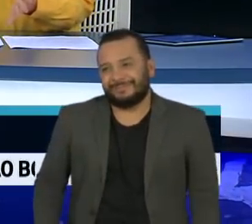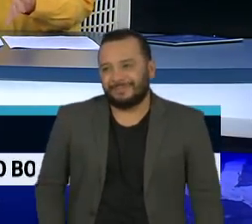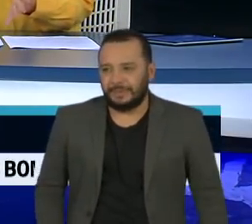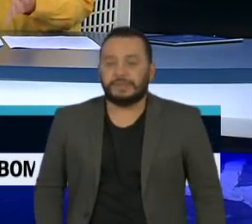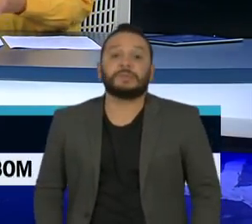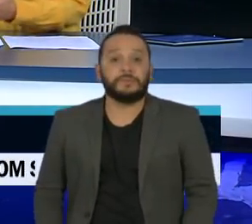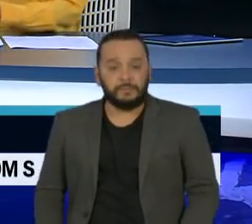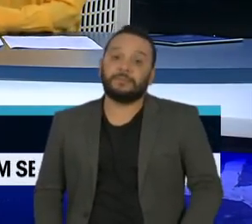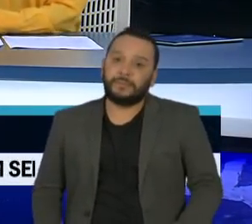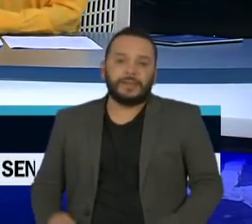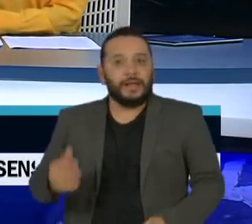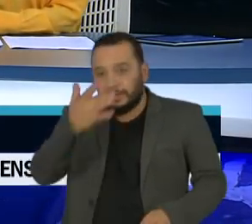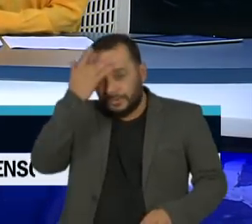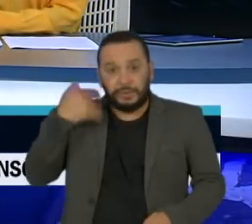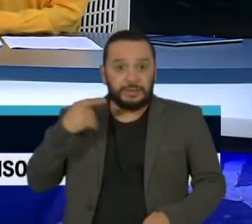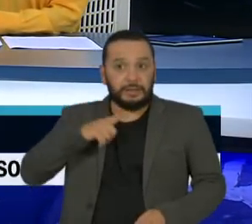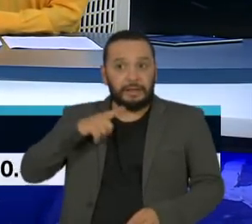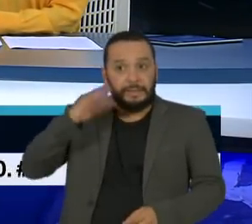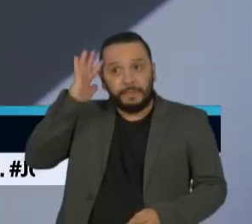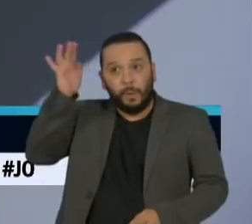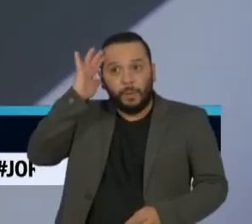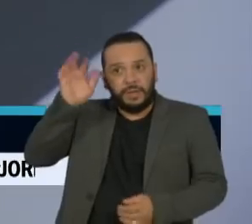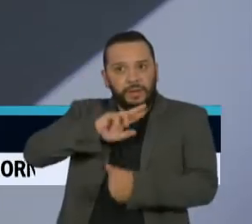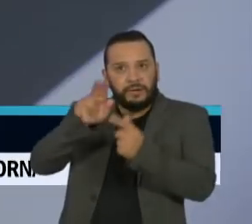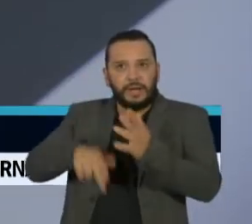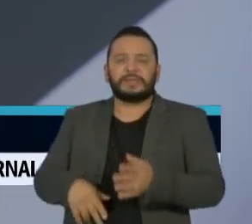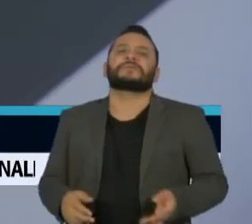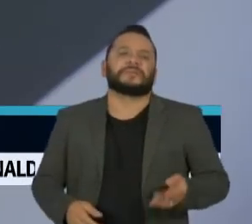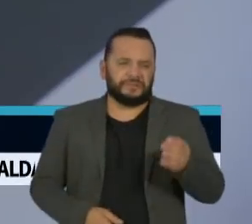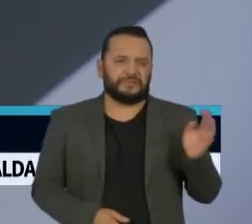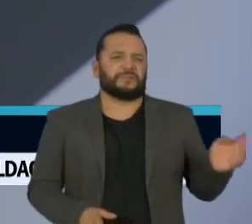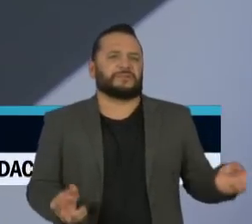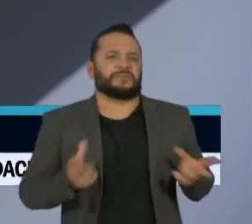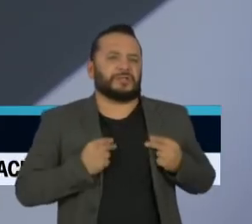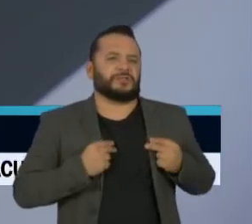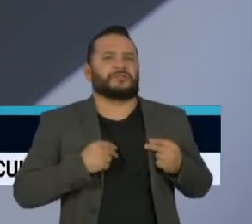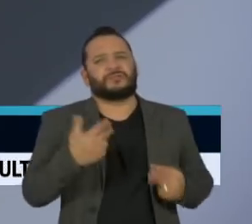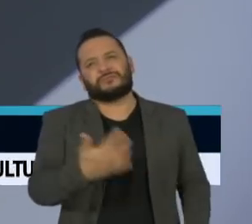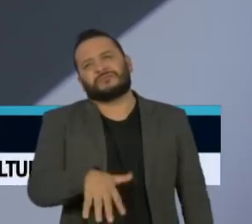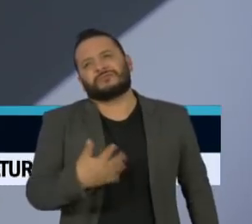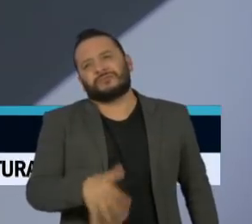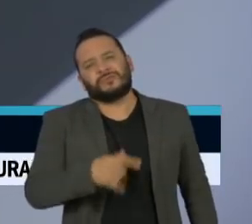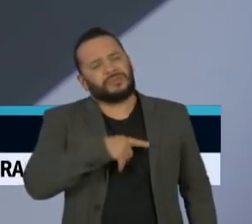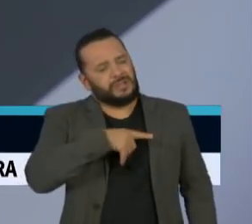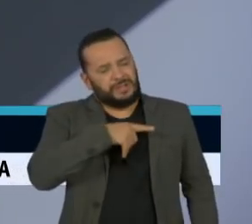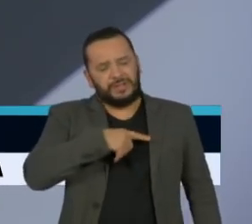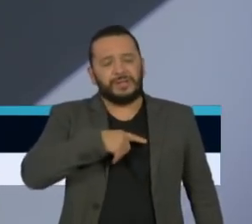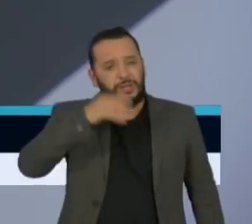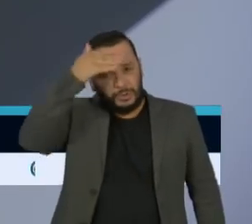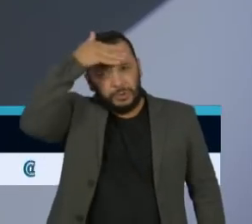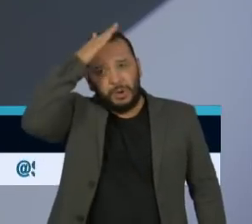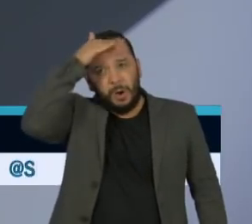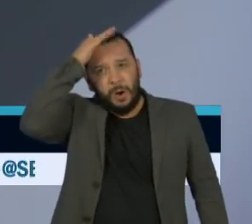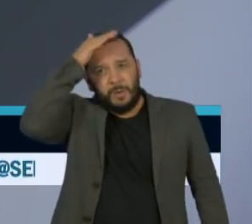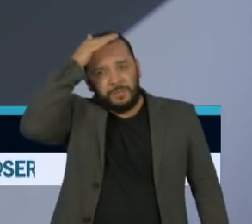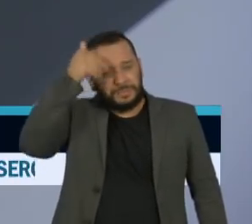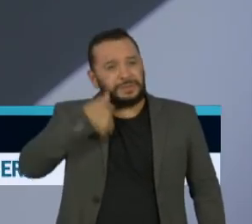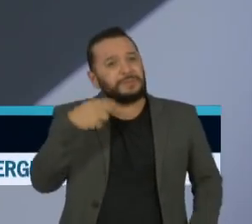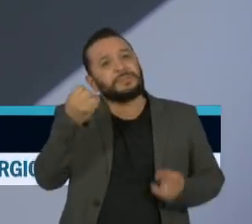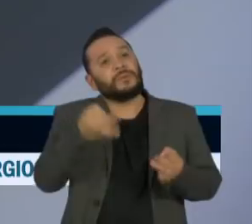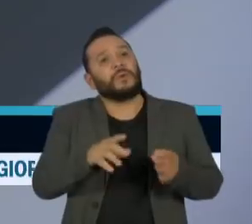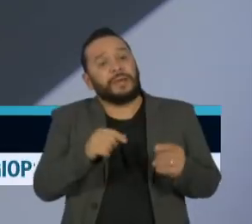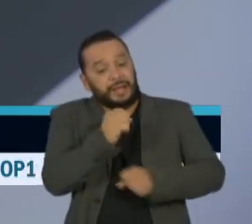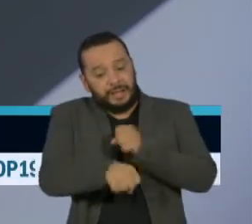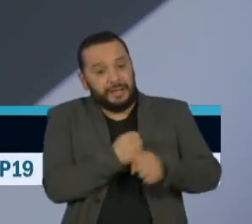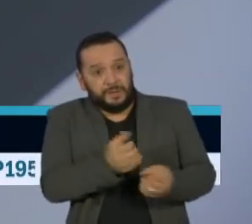para todo tipo de teoria da conspiração? Não, você tem, com certeza, você tem de um lado o Donald Trump em ano de eleição presidencial,